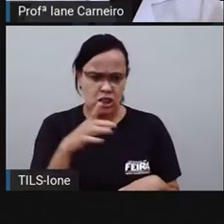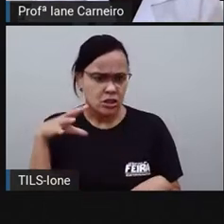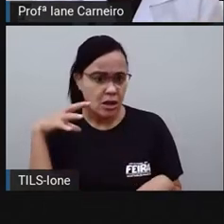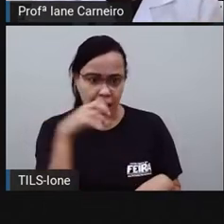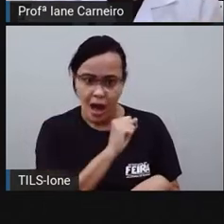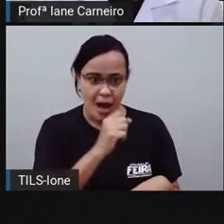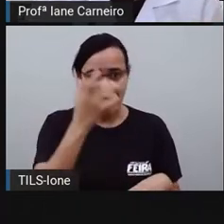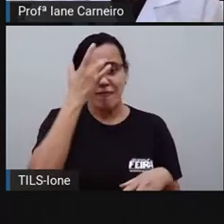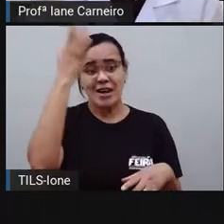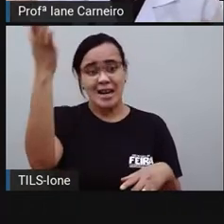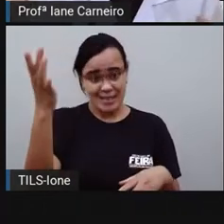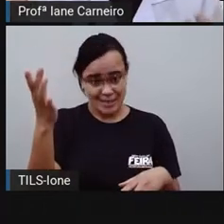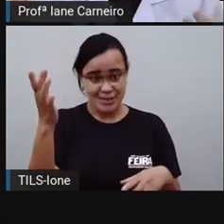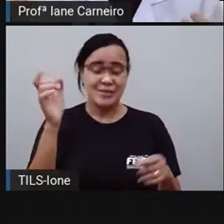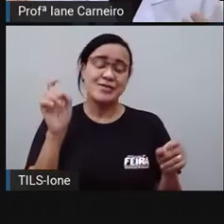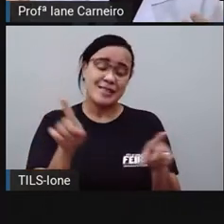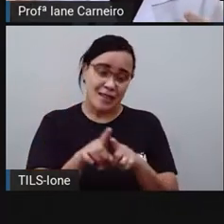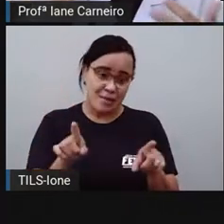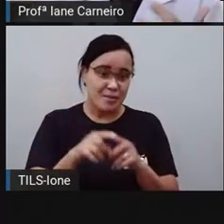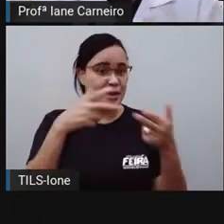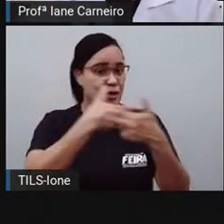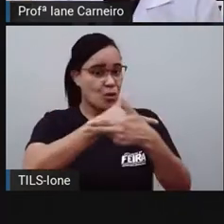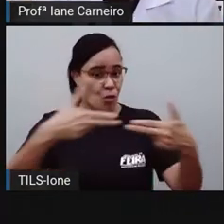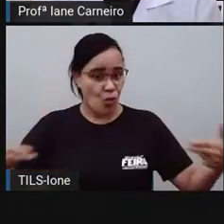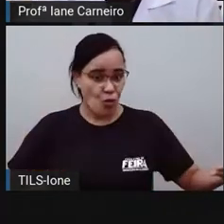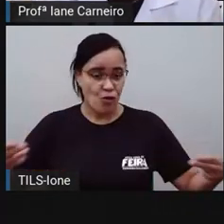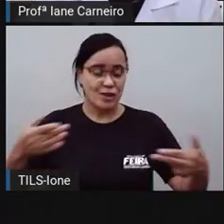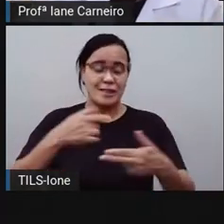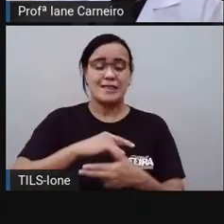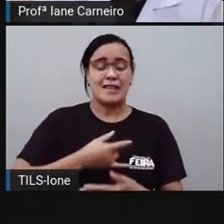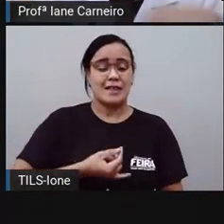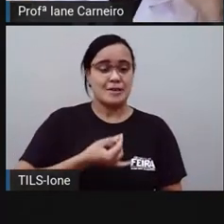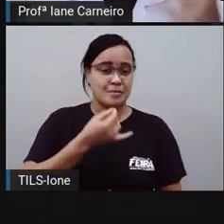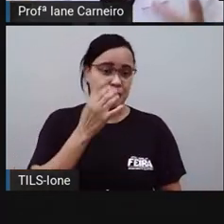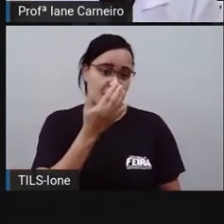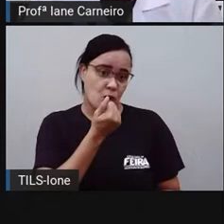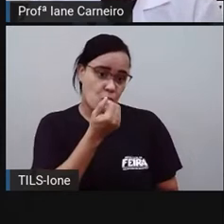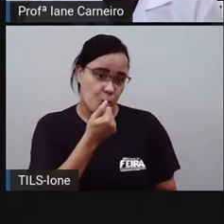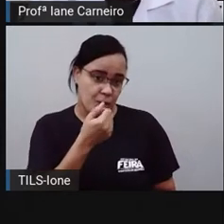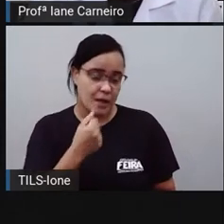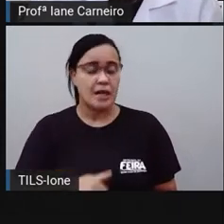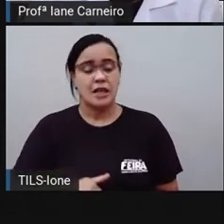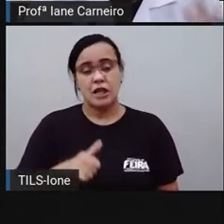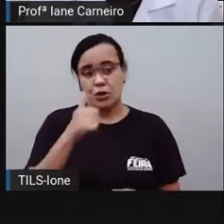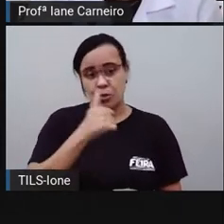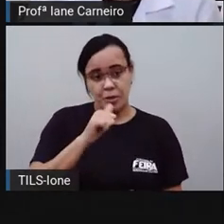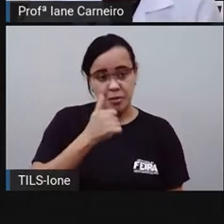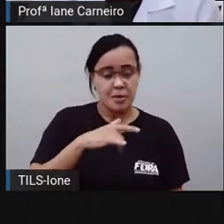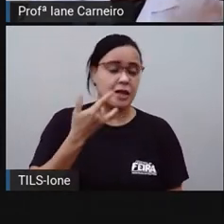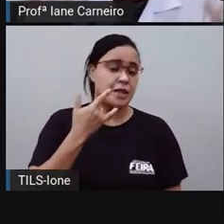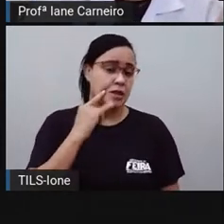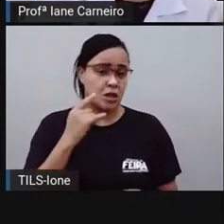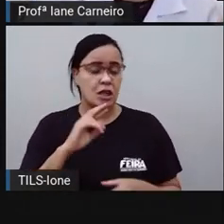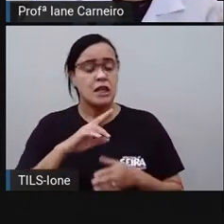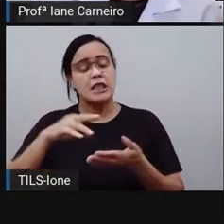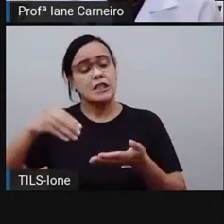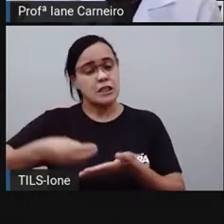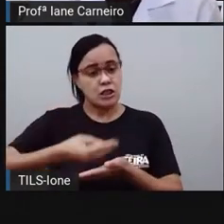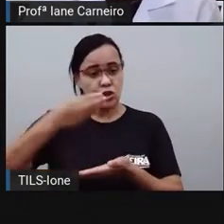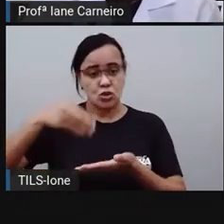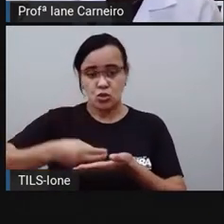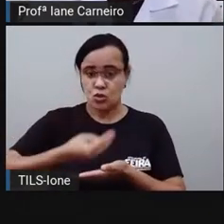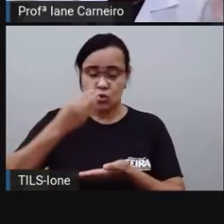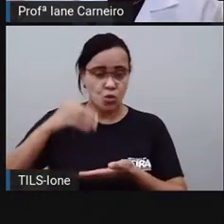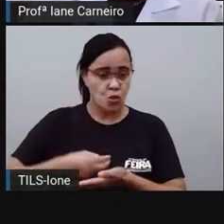Receitas de aperitivos, de sobremesas, né? De café da manhã, sopas, cremes, né?